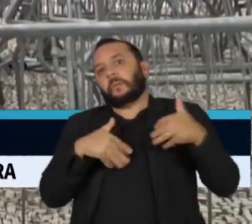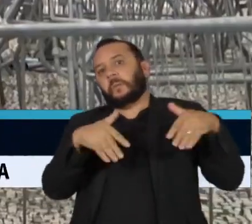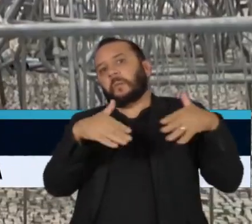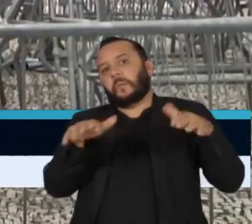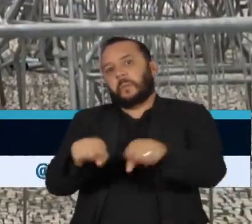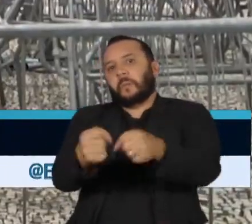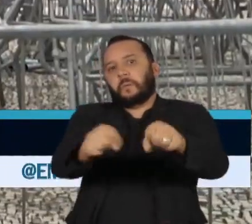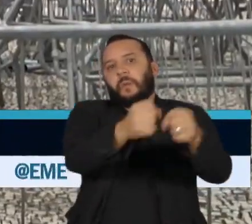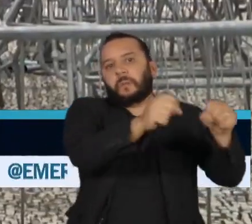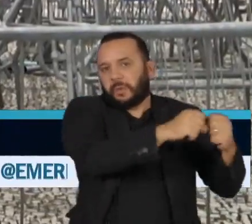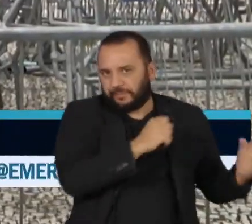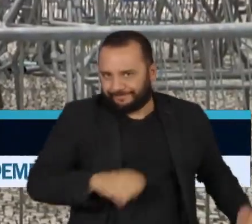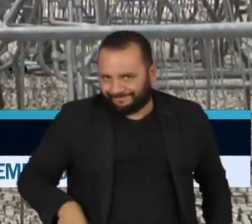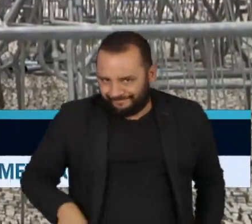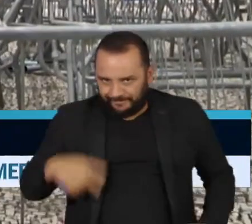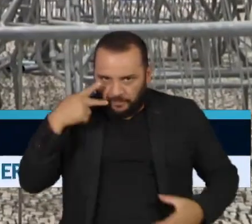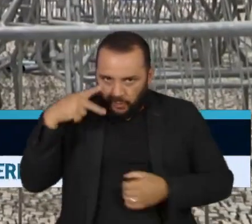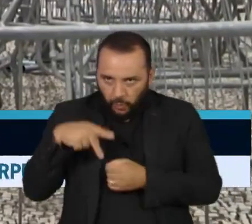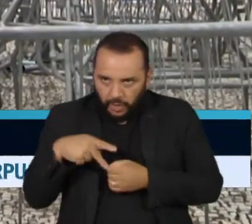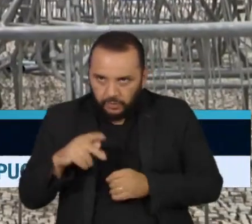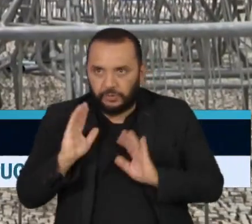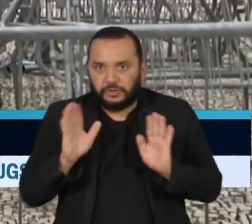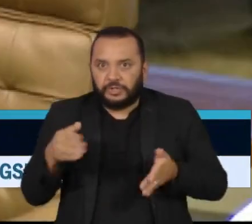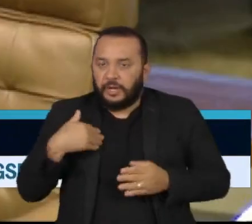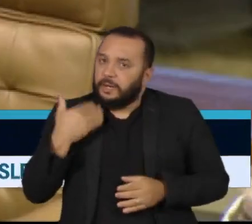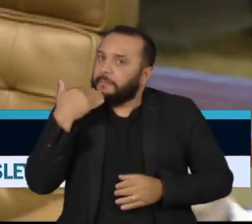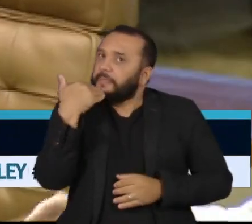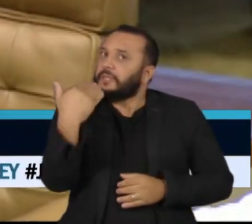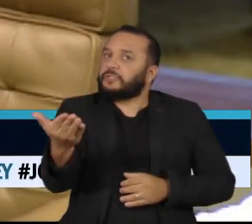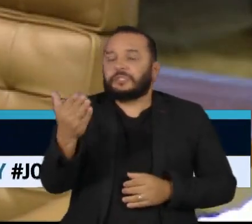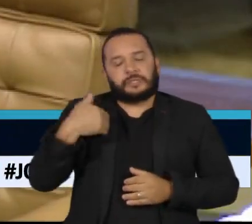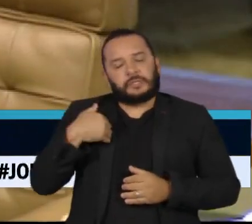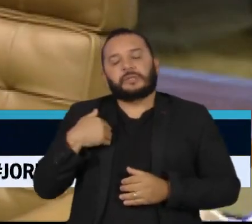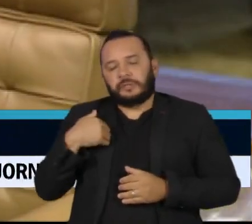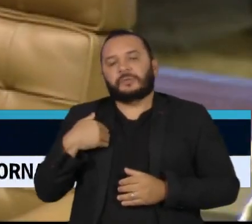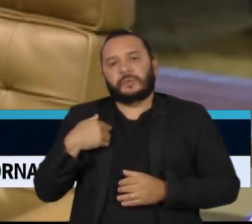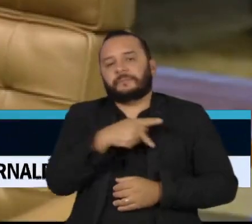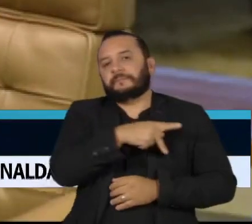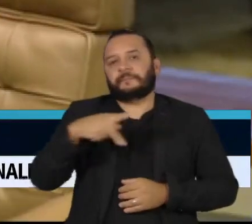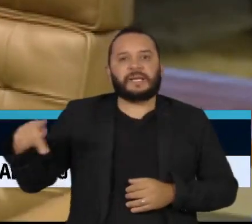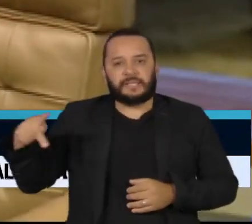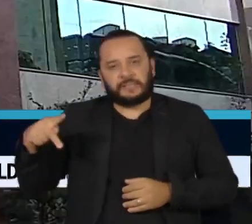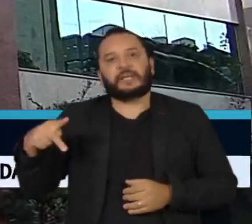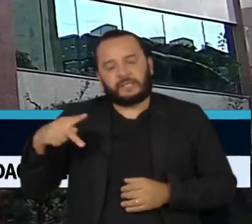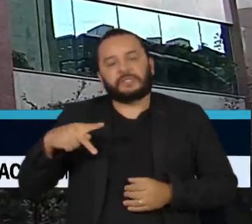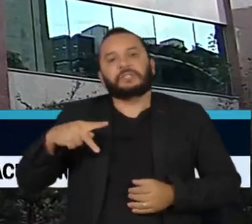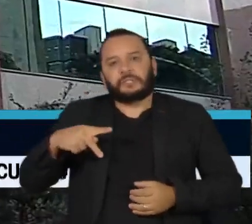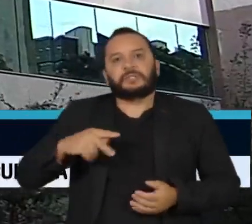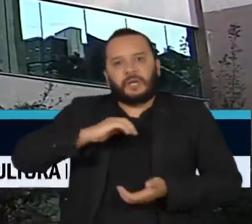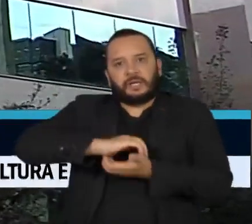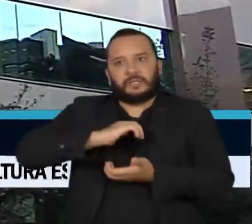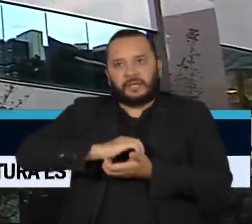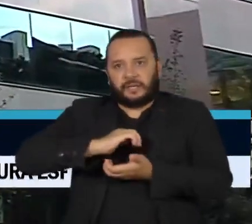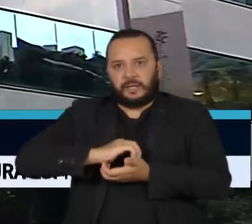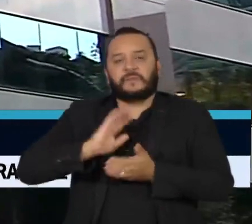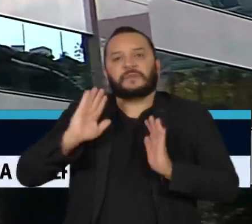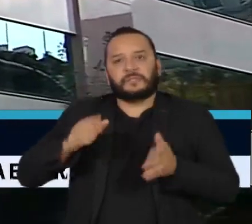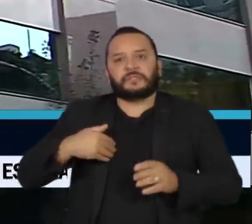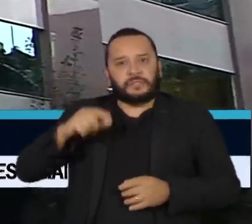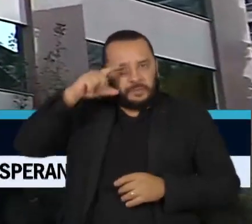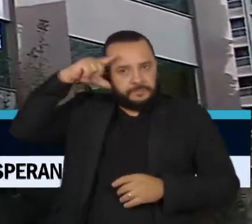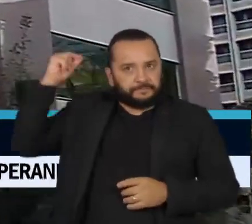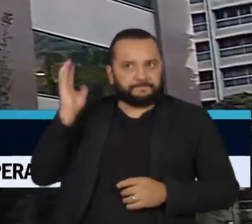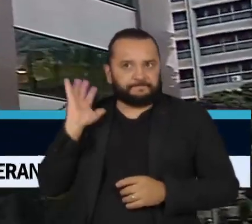Os procuradores direcionaram os pedidos à presidente do Supremo, ministra Rosa Weber. Em paralelo, o governo